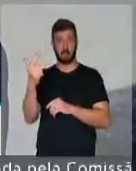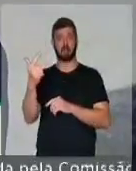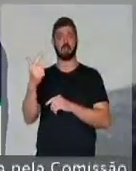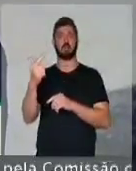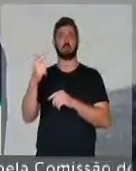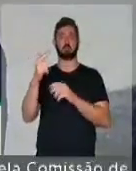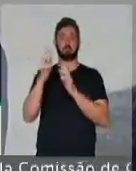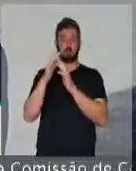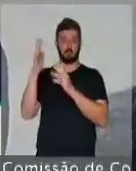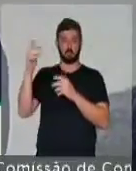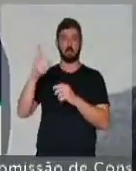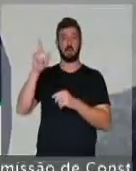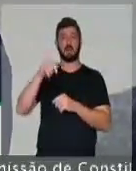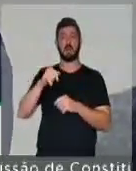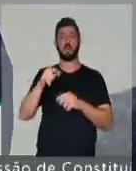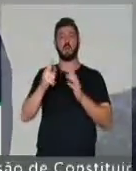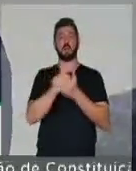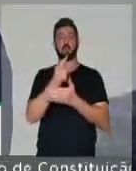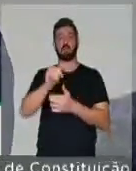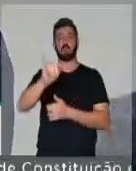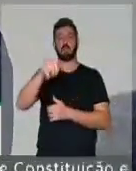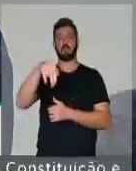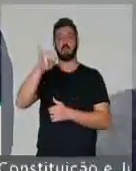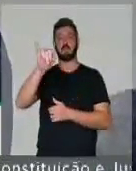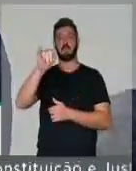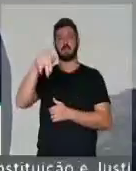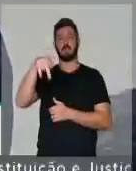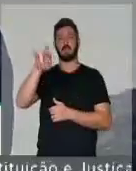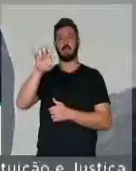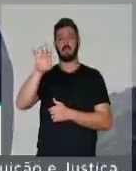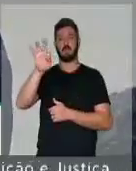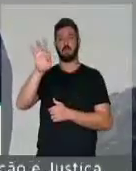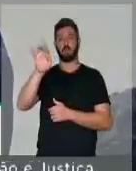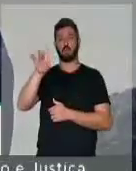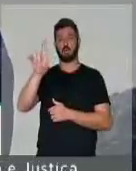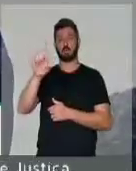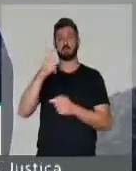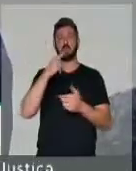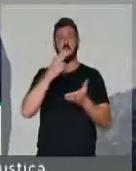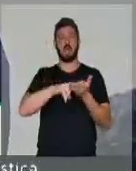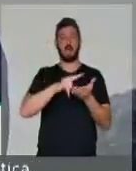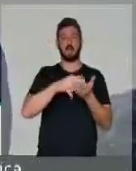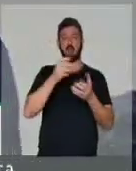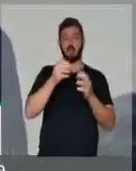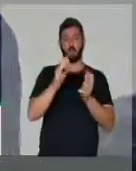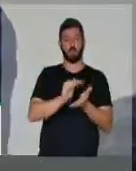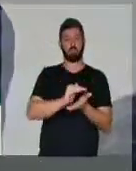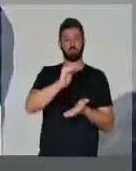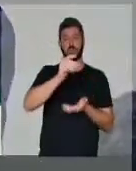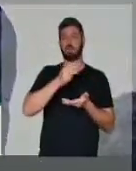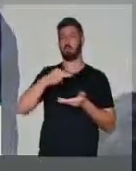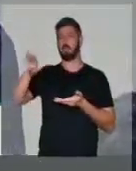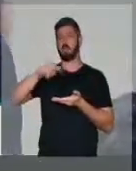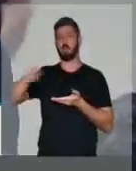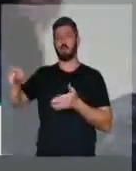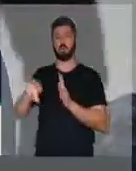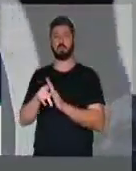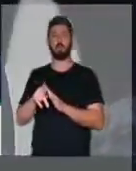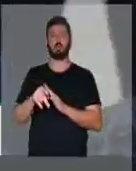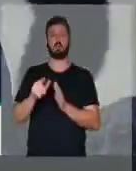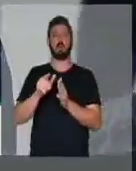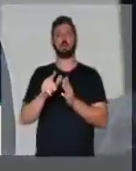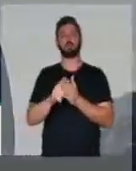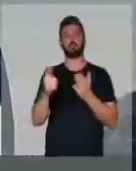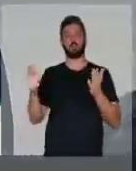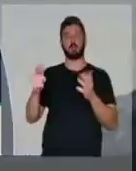Inquietudes, que é uma coletânea de cartas que ele enviou, quando mais jovem, ao Diário de Pernambuco.